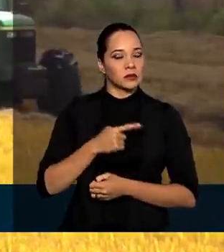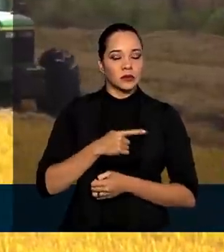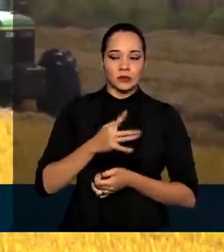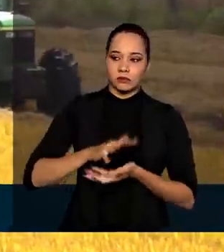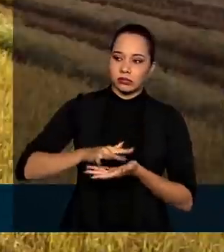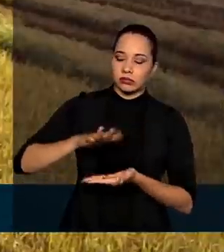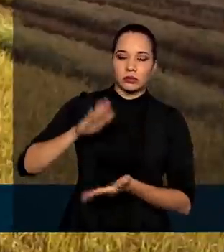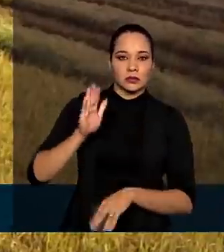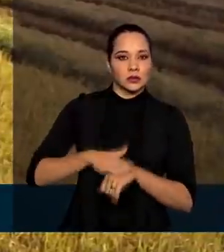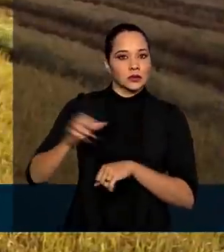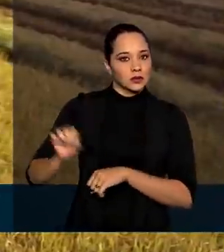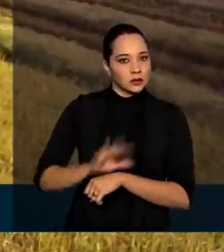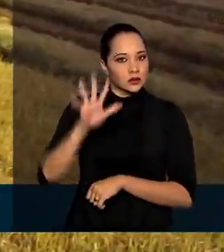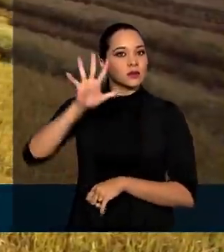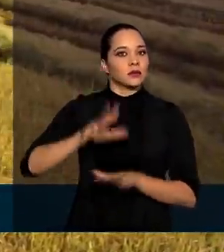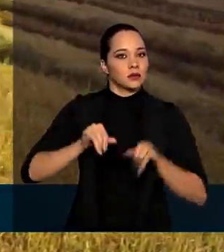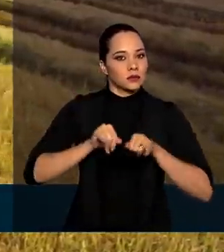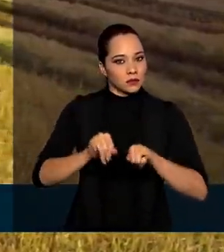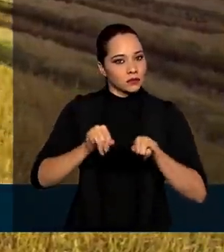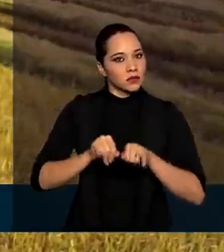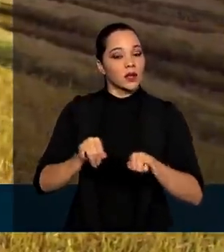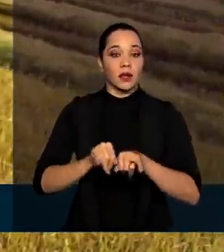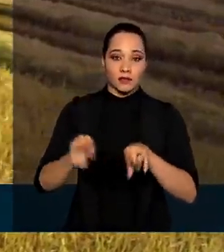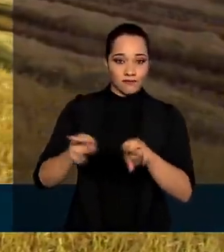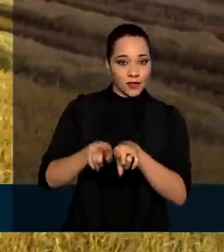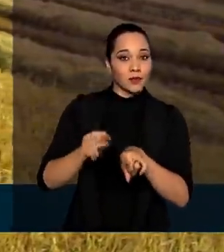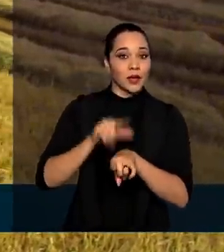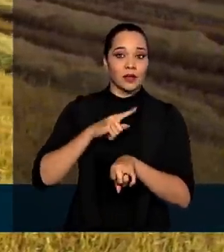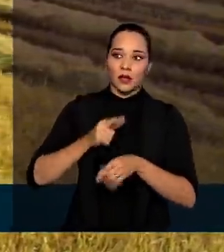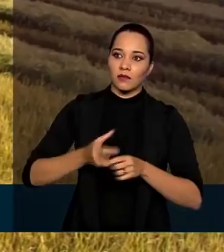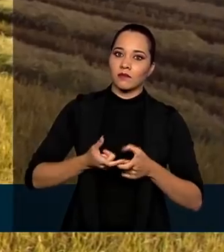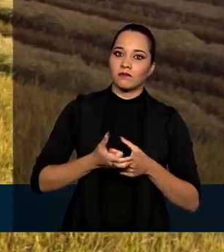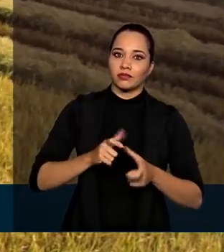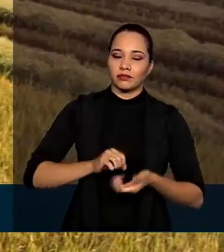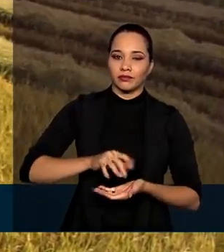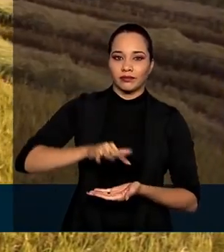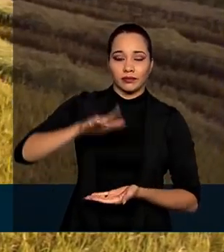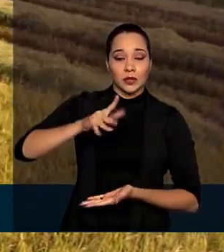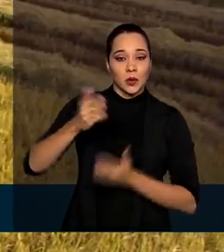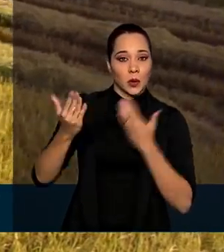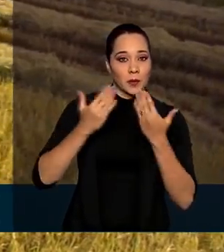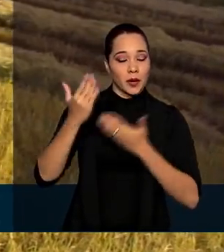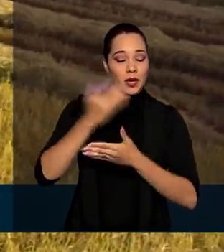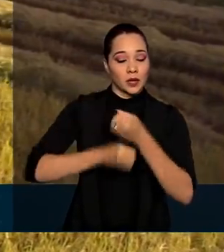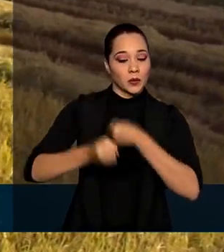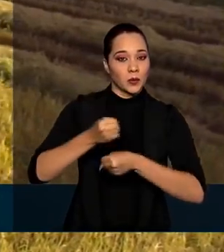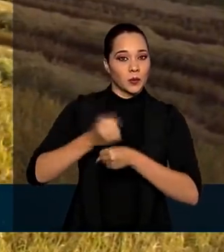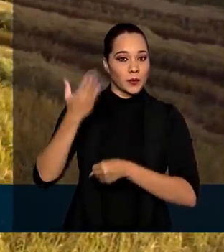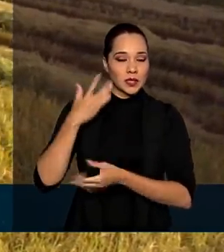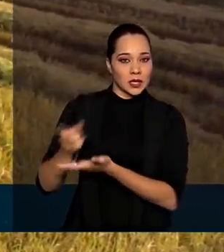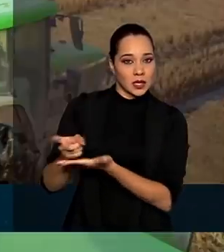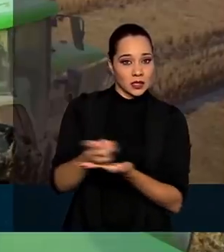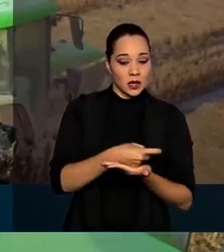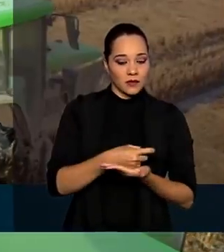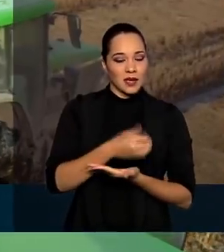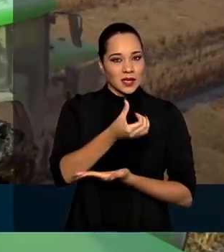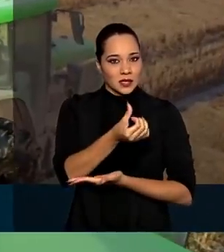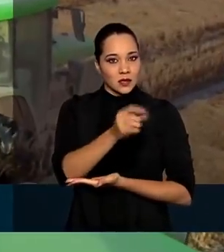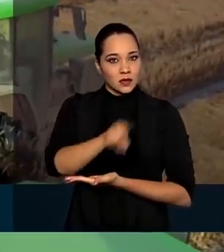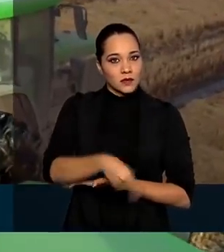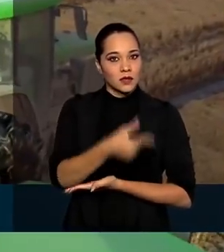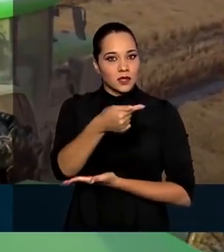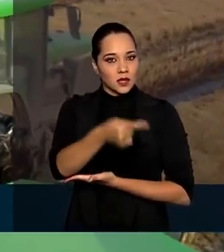prateleiras dos supermercados, também registrou crescimento em relação à última safra. Foram 6